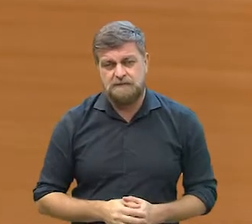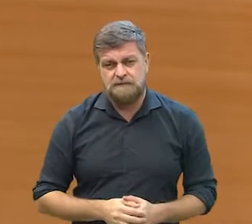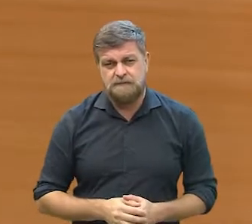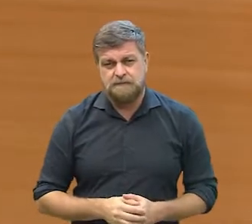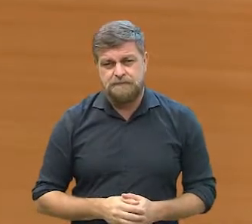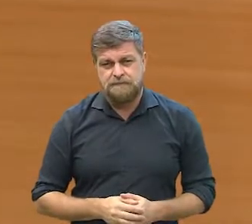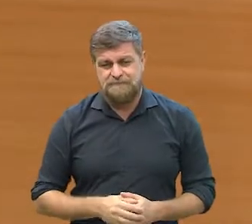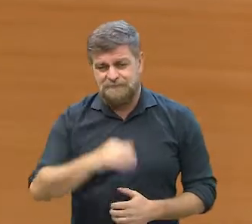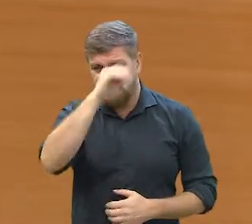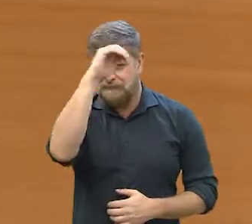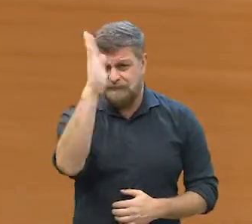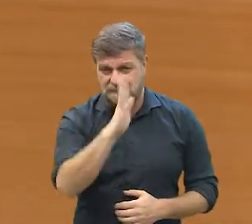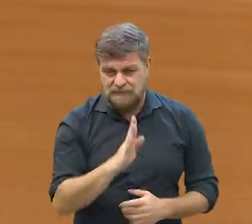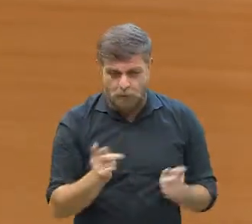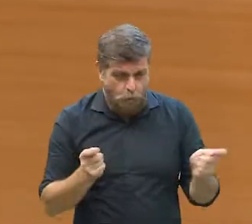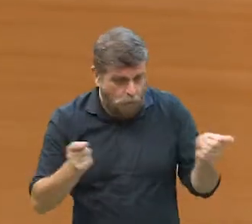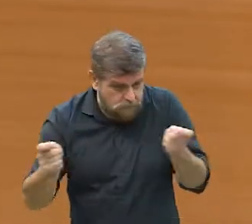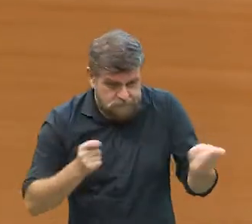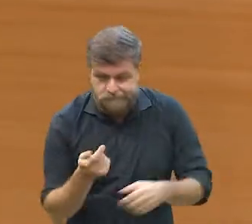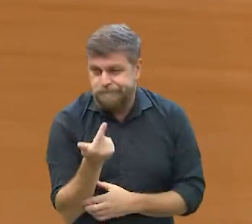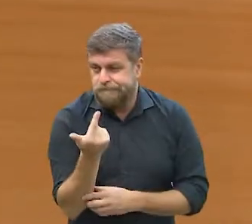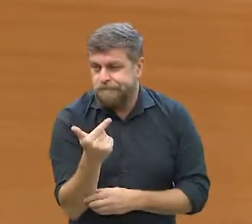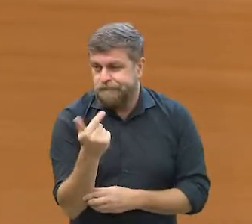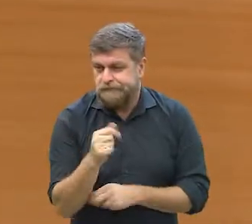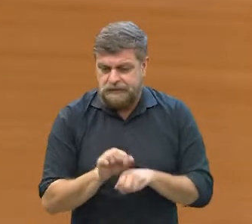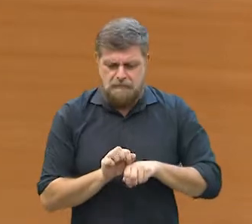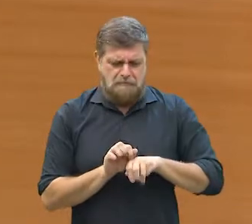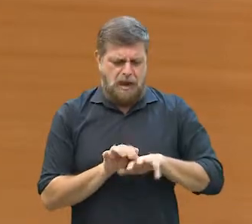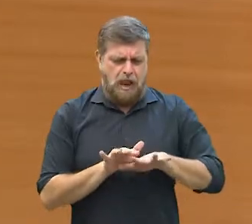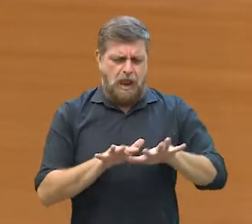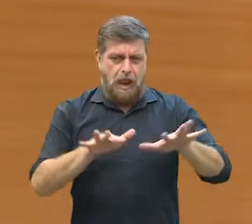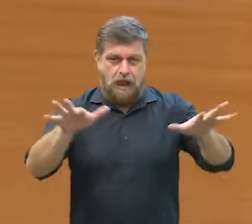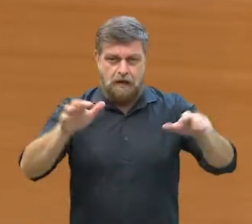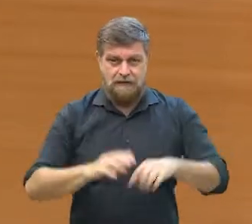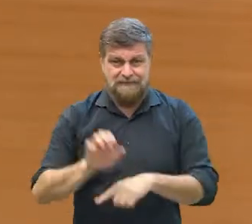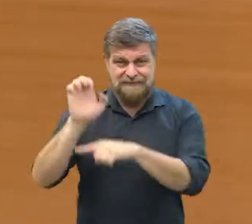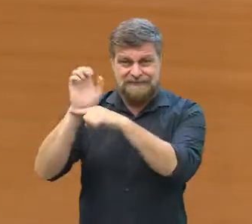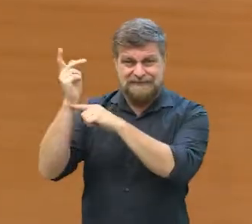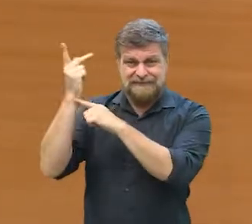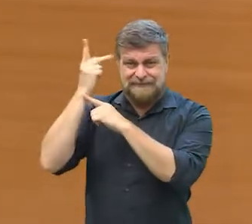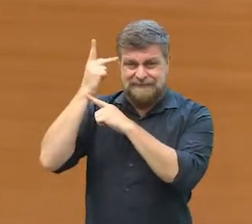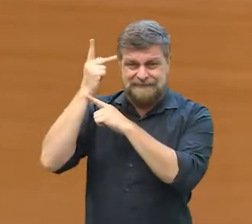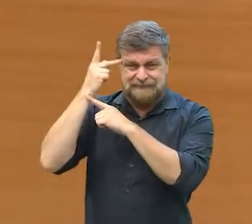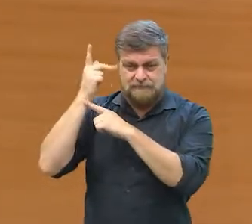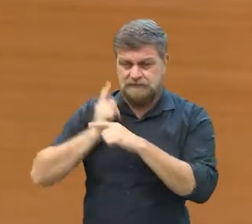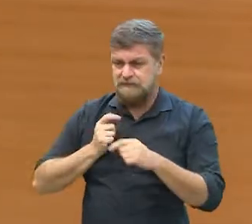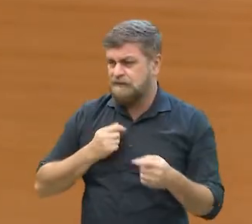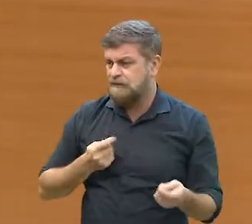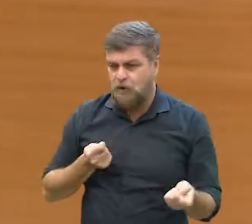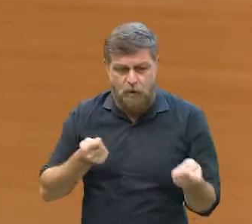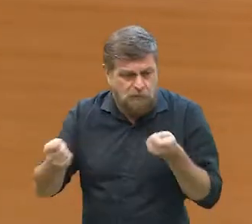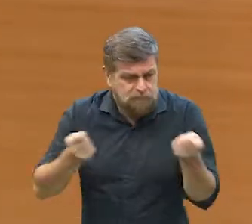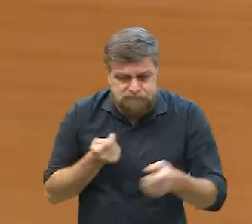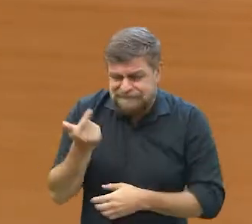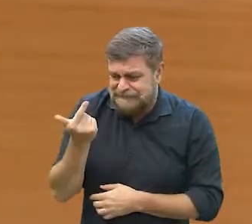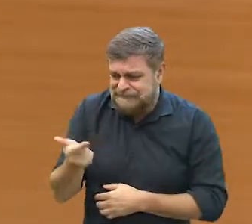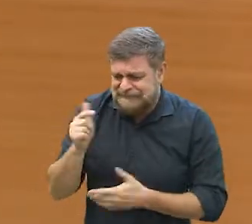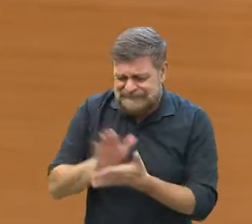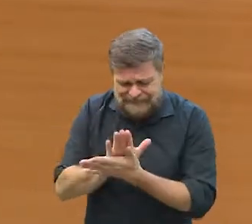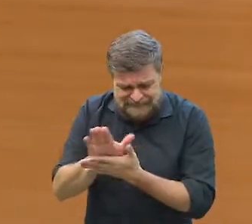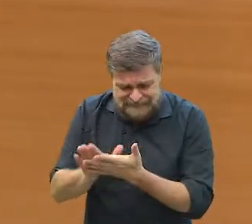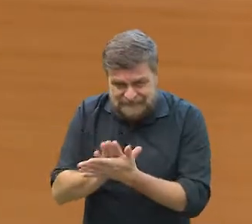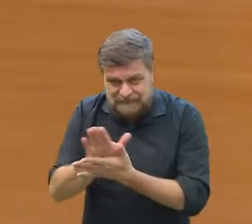assim, a pandemia no Brasil está fora de controle. E o estado de São Paulo está completamente descontrolado,